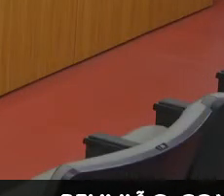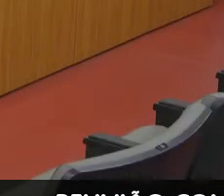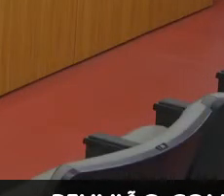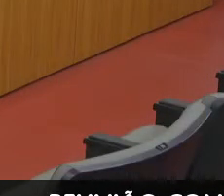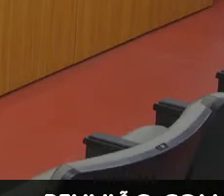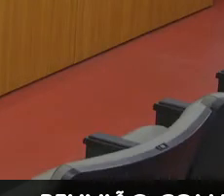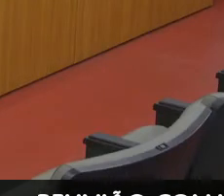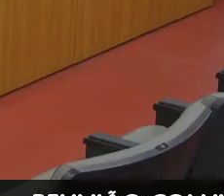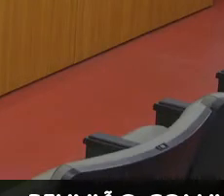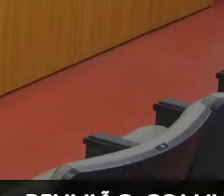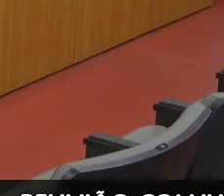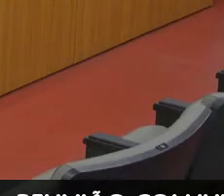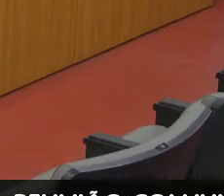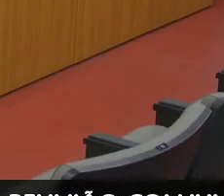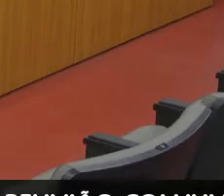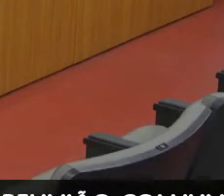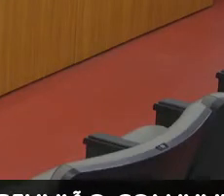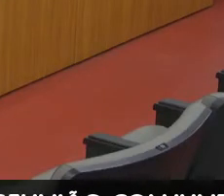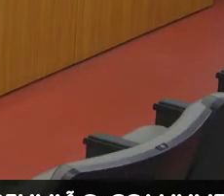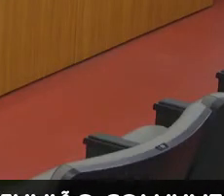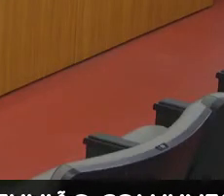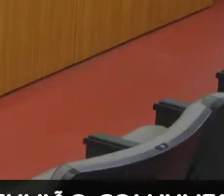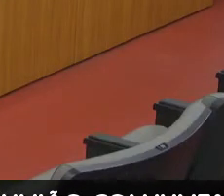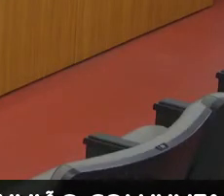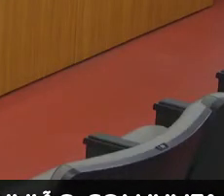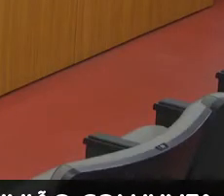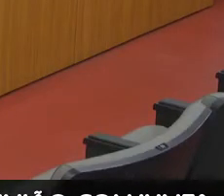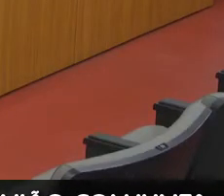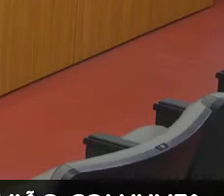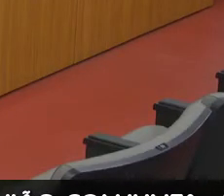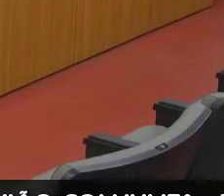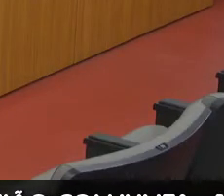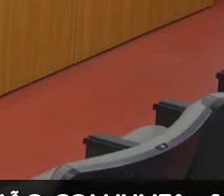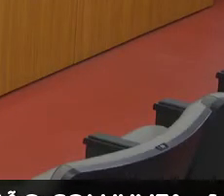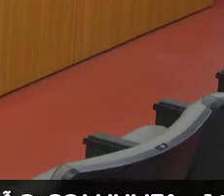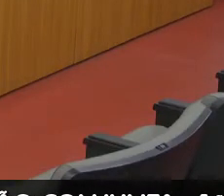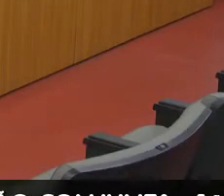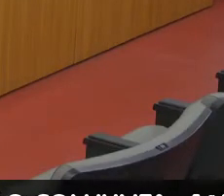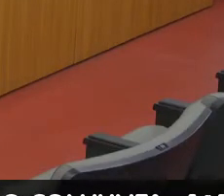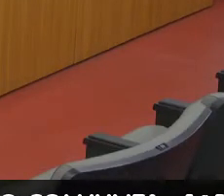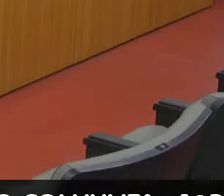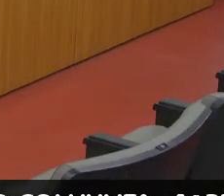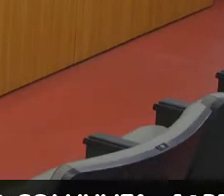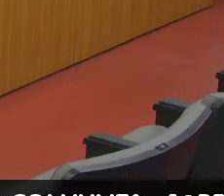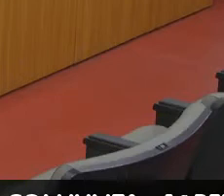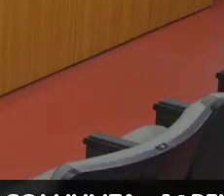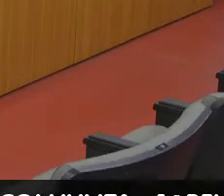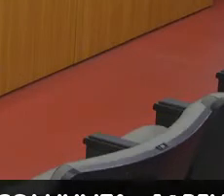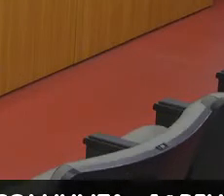Bom, eu entendo que, por aí, deputada Laura, o Estado,